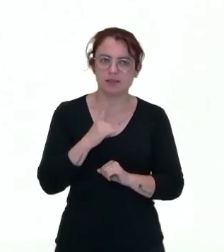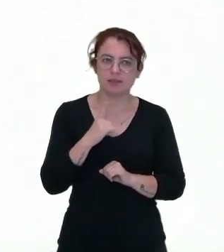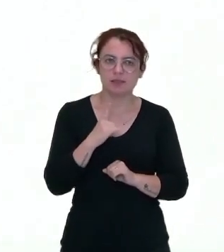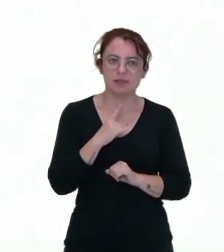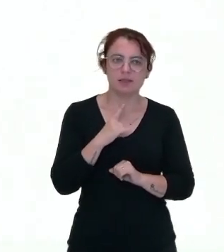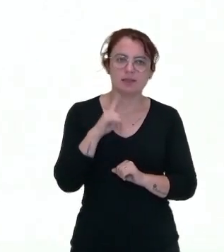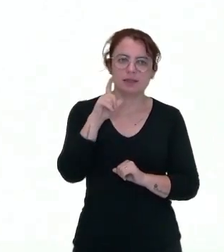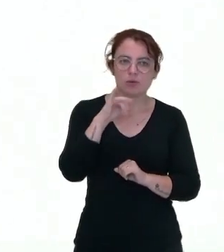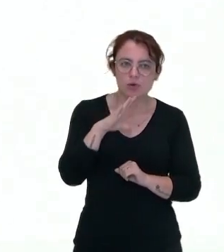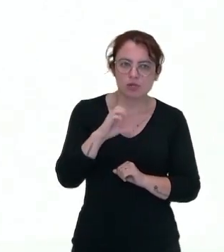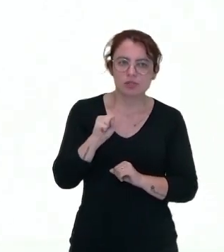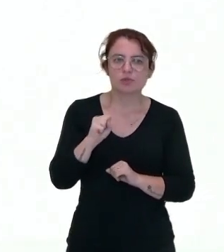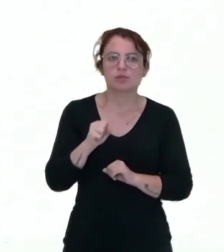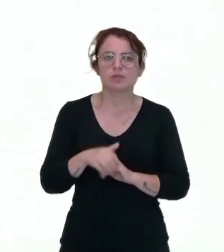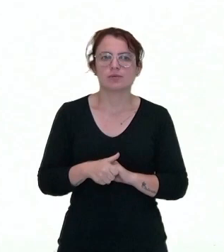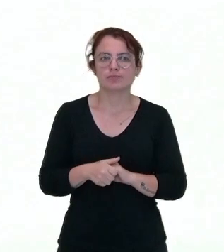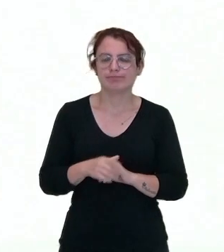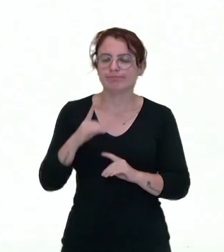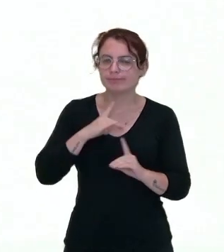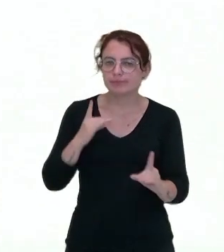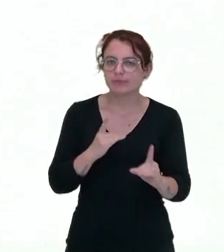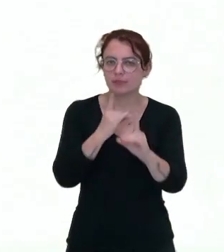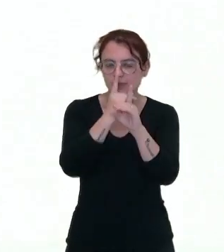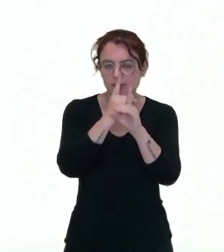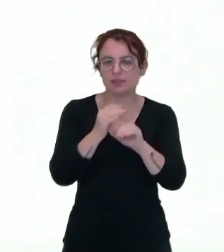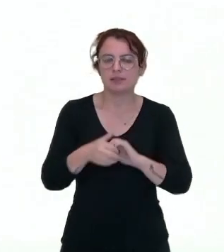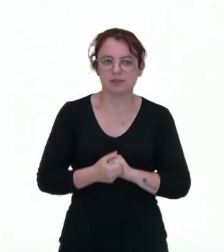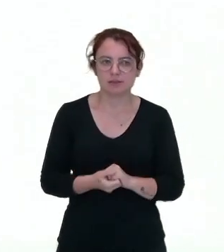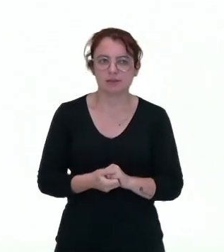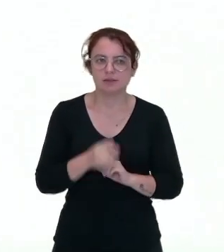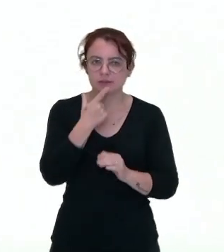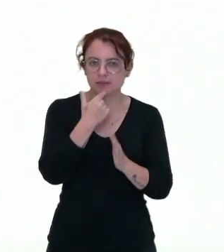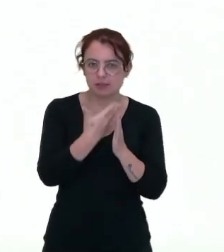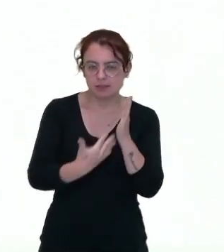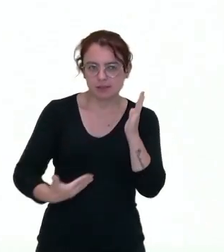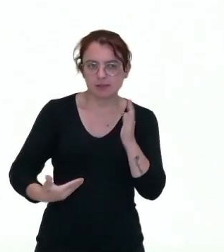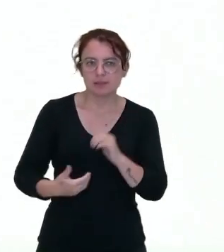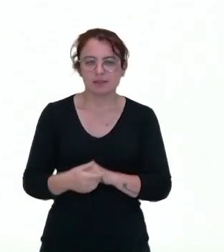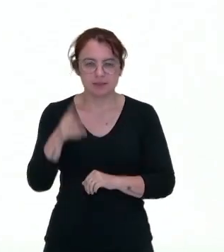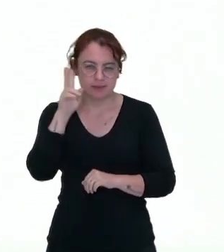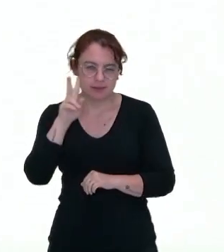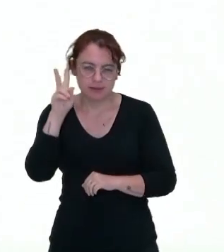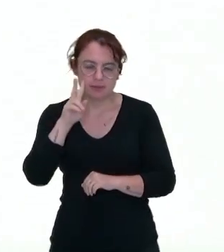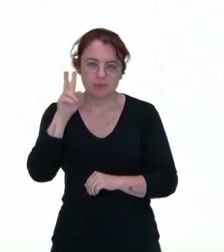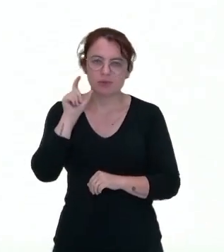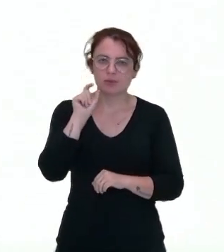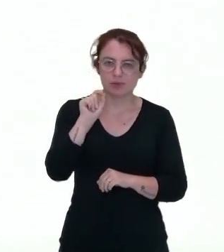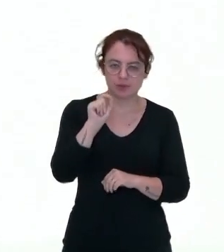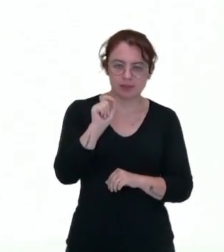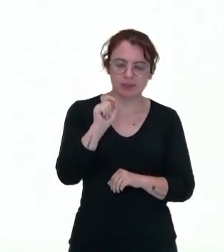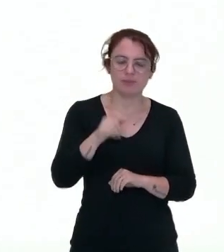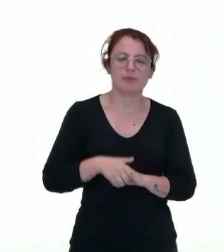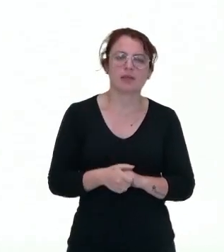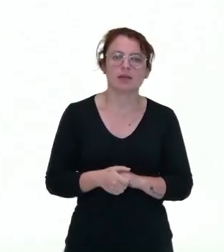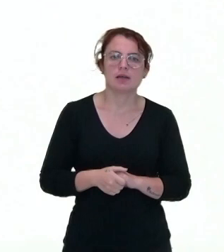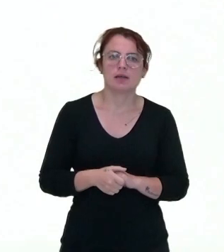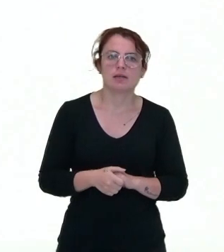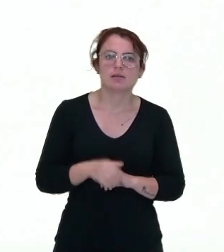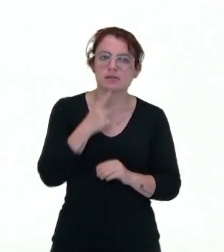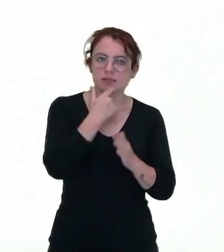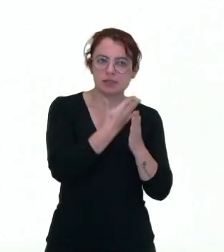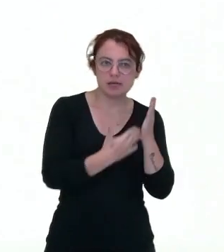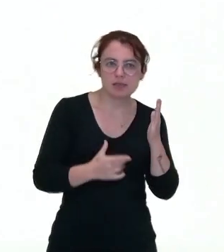leucócitos nos vasos sanguíneos, no sangue. Lembre que o sangue tem uma parte líquida e uma parte sólida.